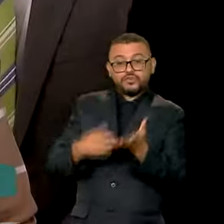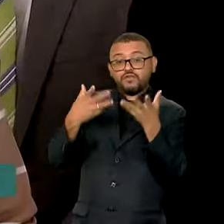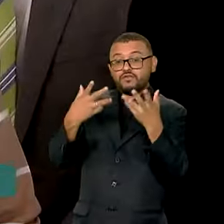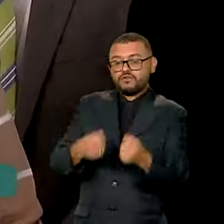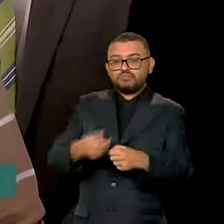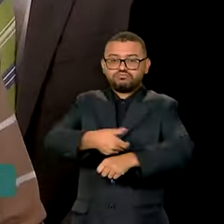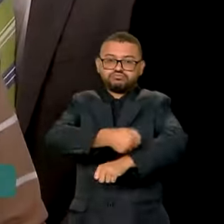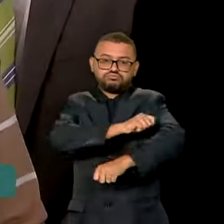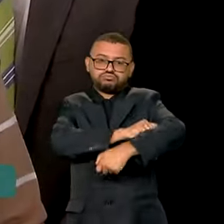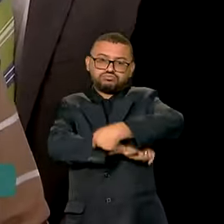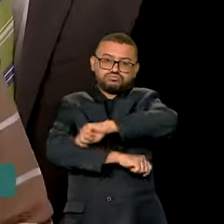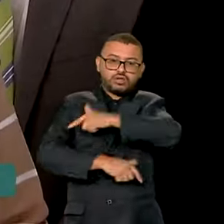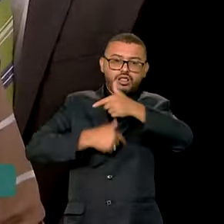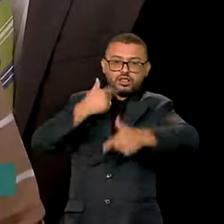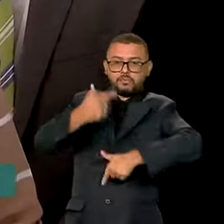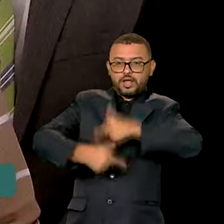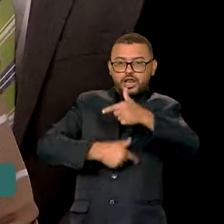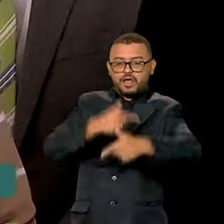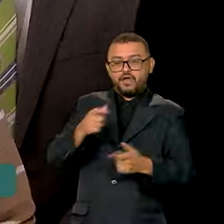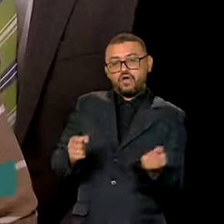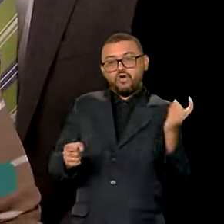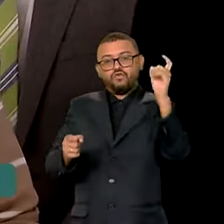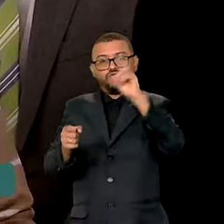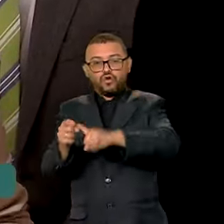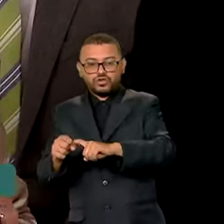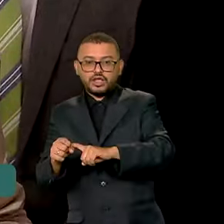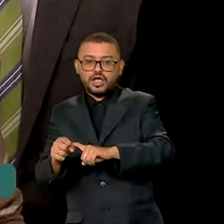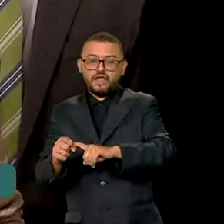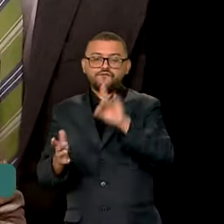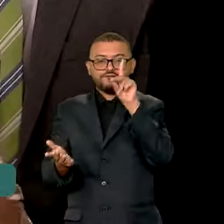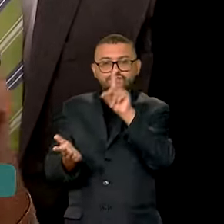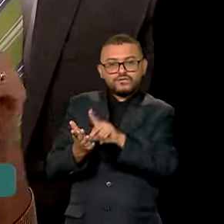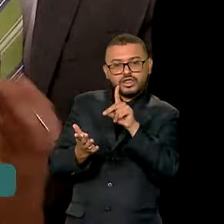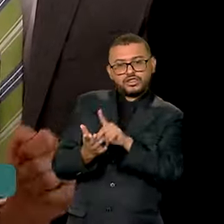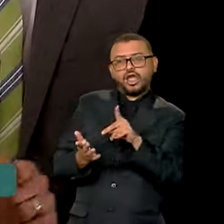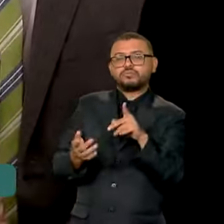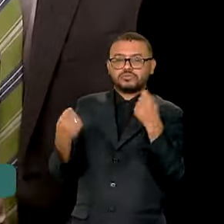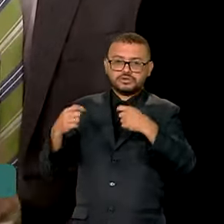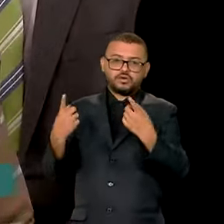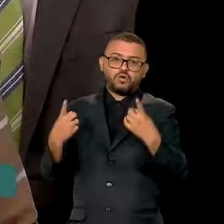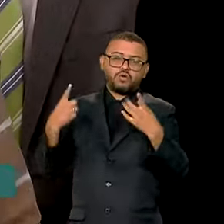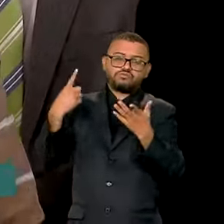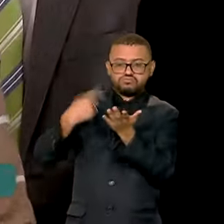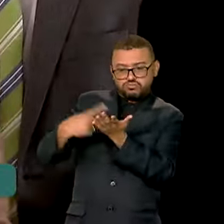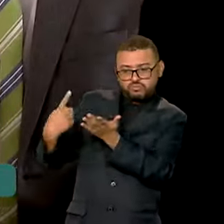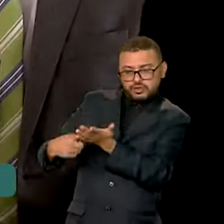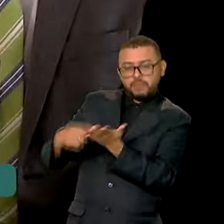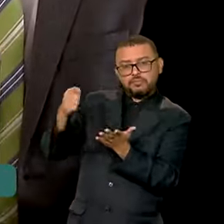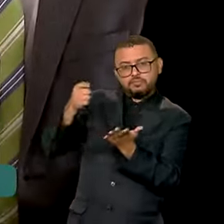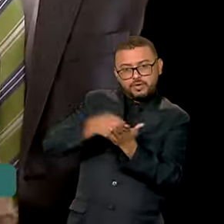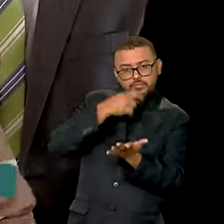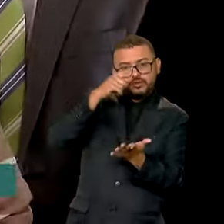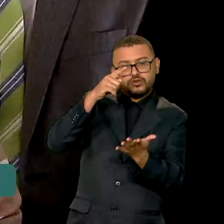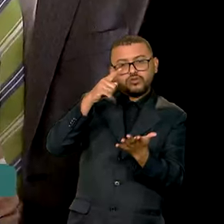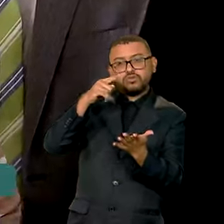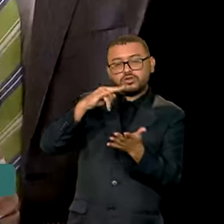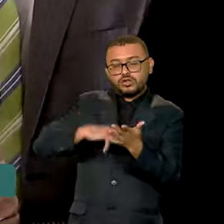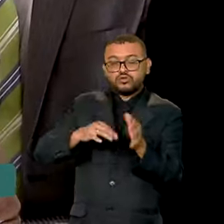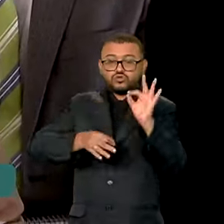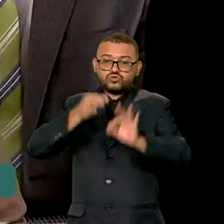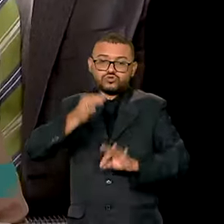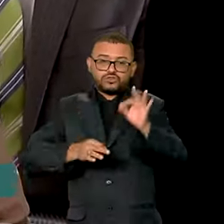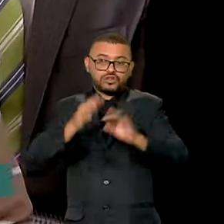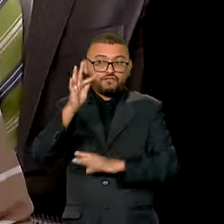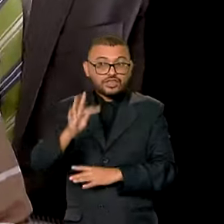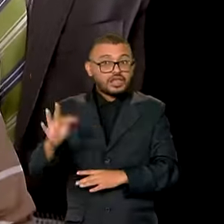arregaçar as mangas para trabalhar, para poder tornar realidade aquilo que foi acordado no papel, que será homologado pelas justiças federal